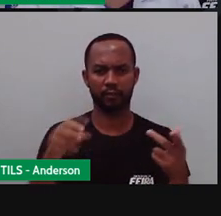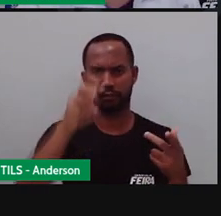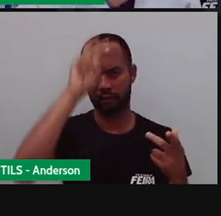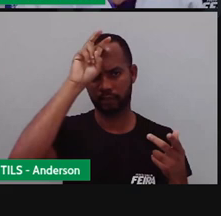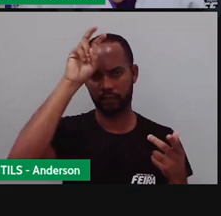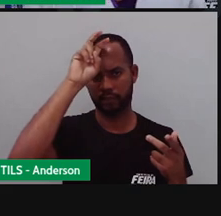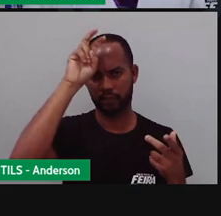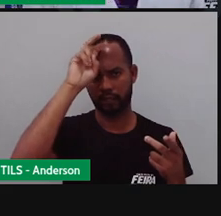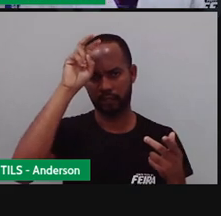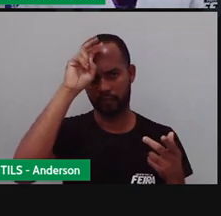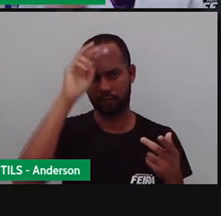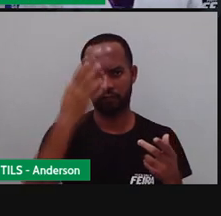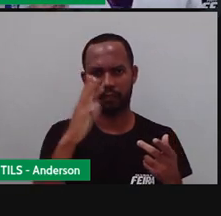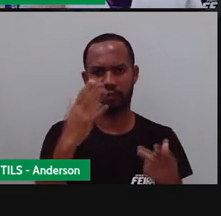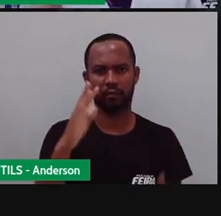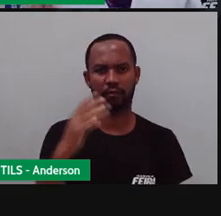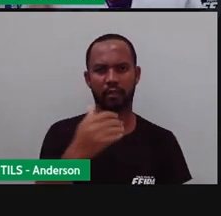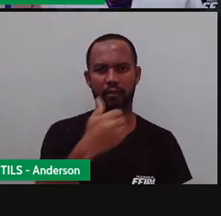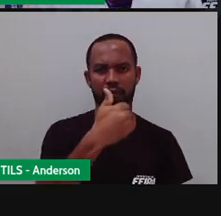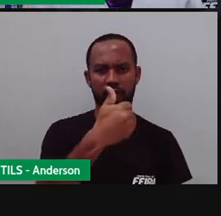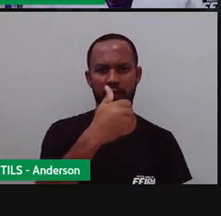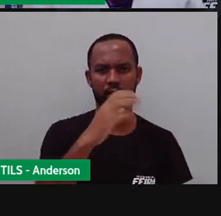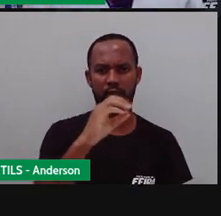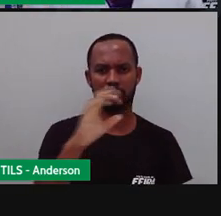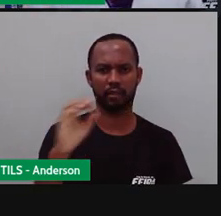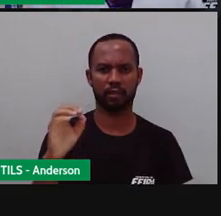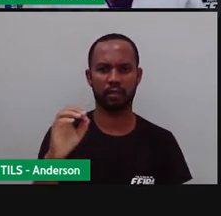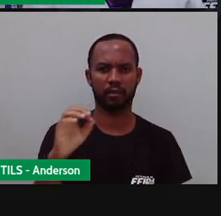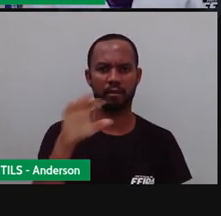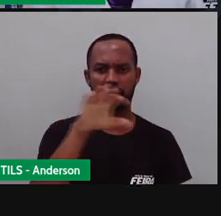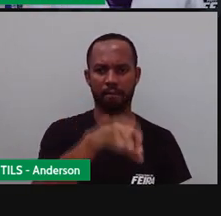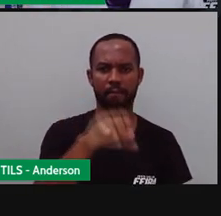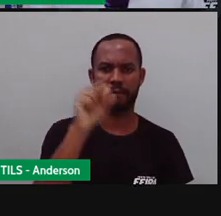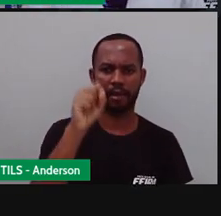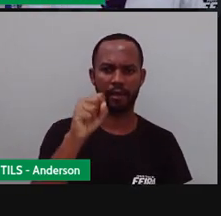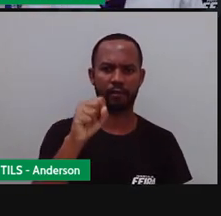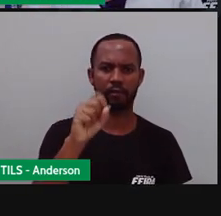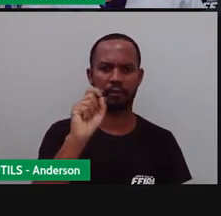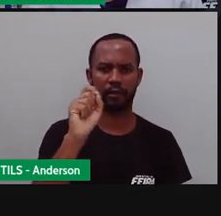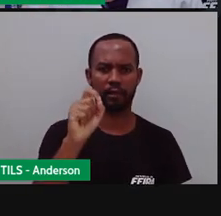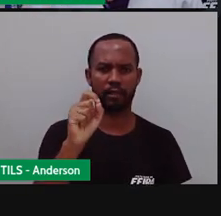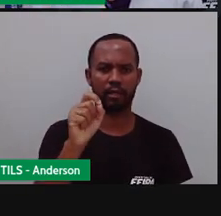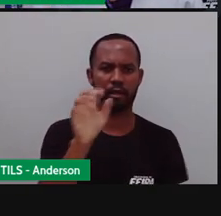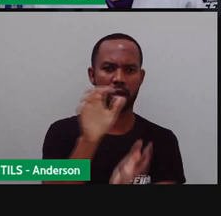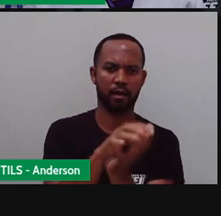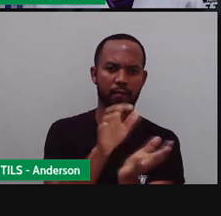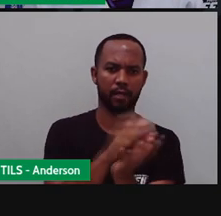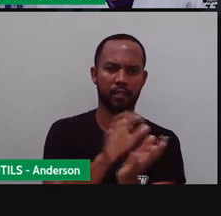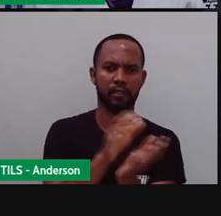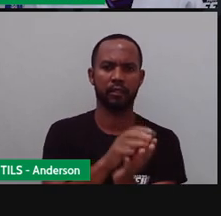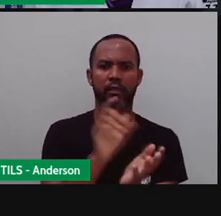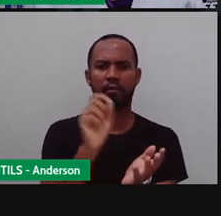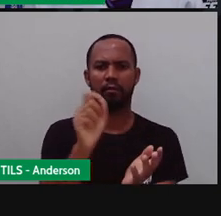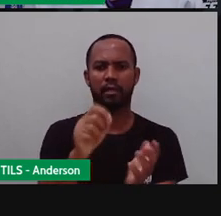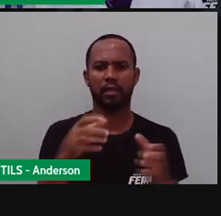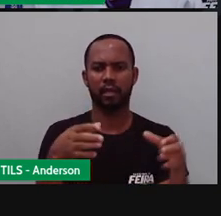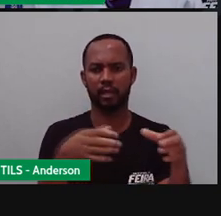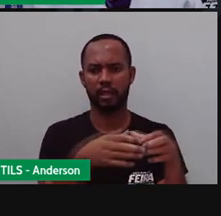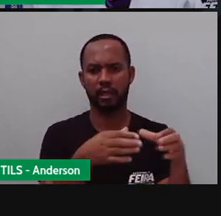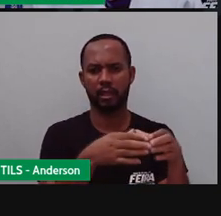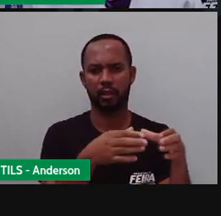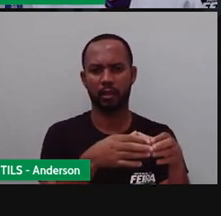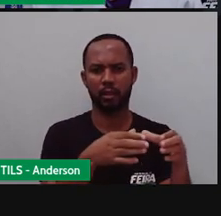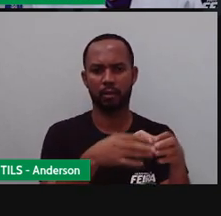em 63 reservas naturais da Alemanha, em comparação com os dados de